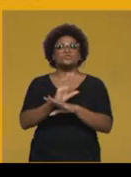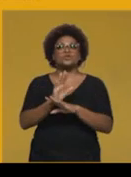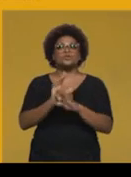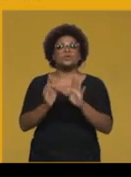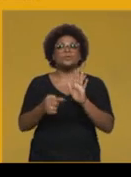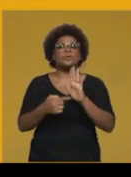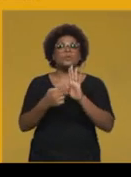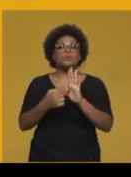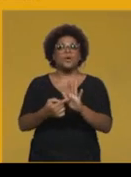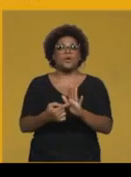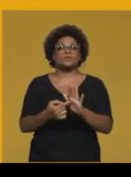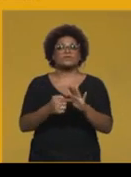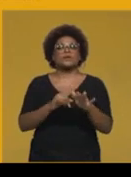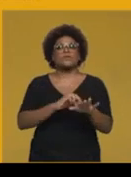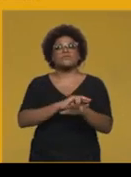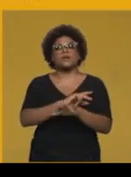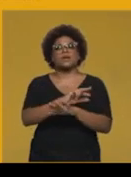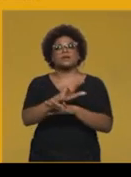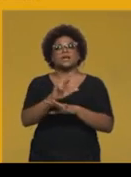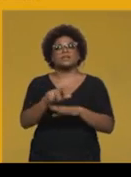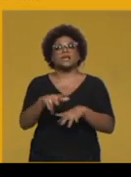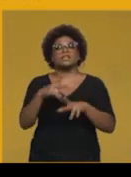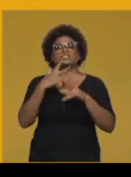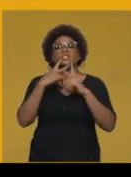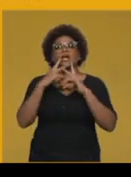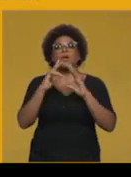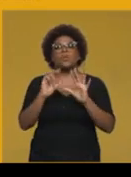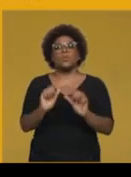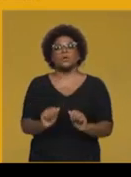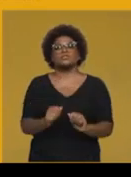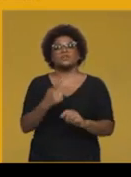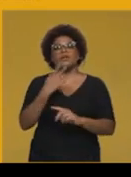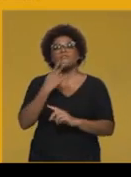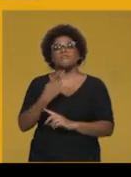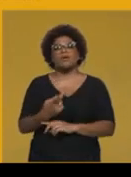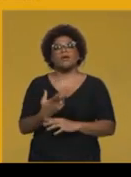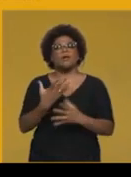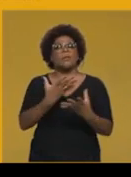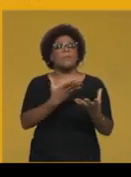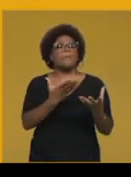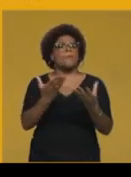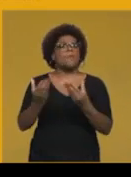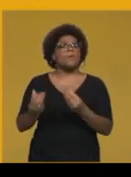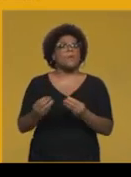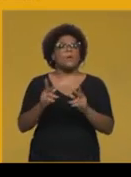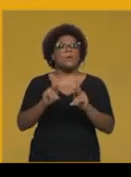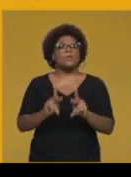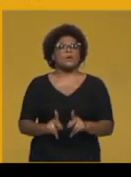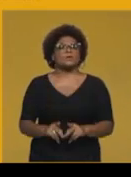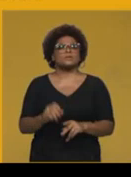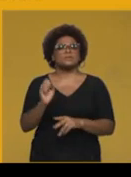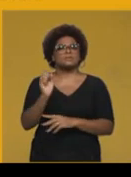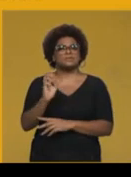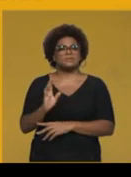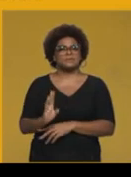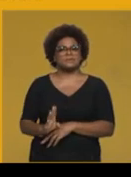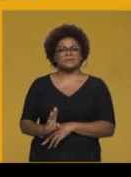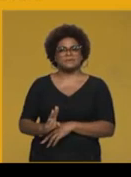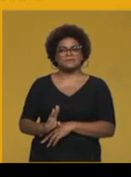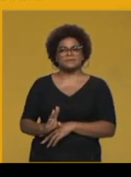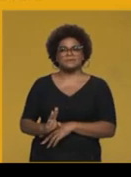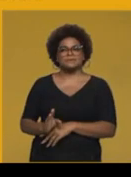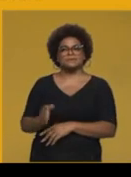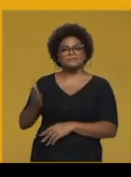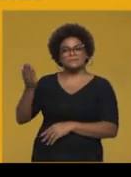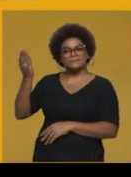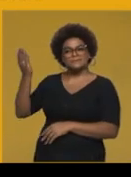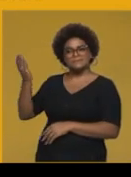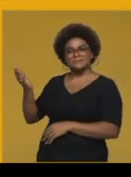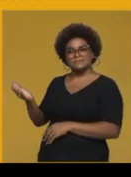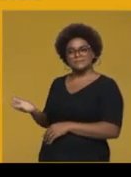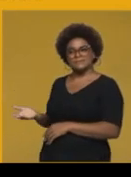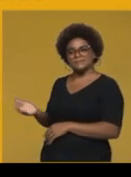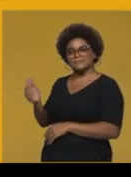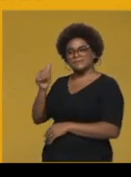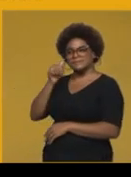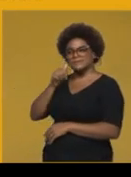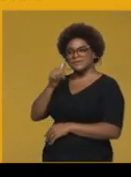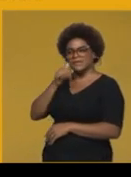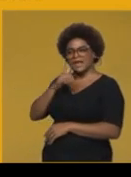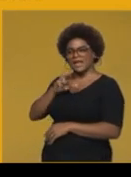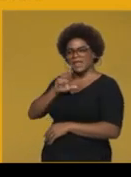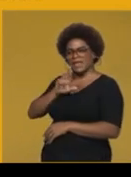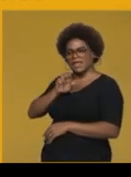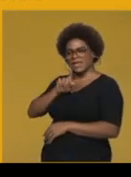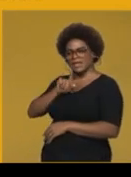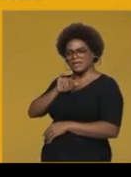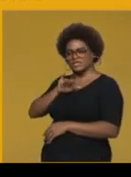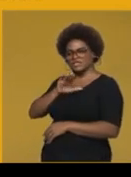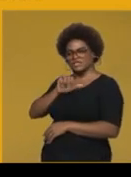recorrente na fala de muitos brasileiros. Regina Cazé, em que horas ela volta? Gente,